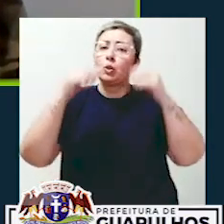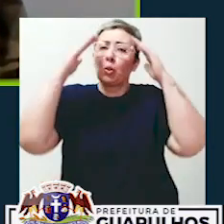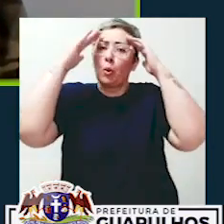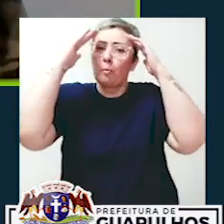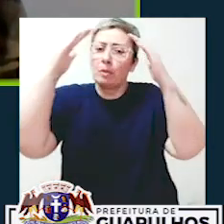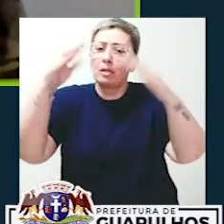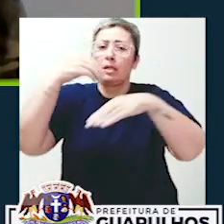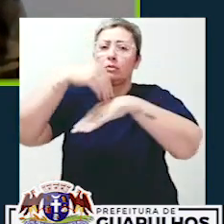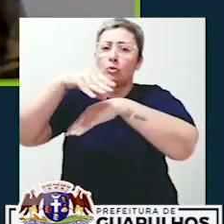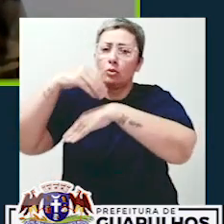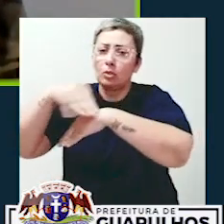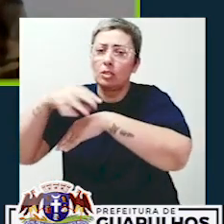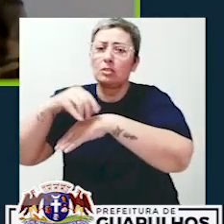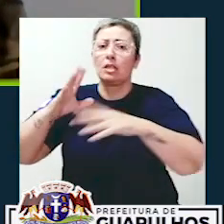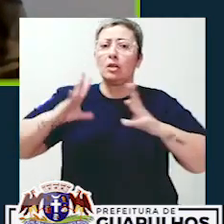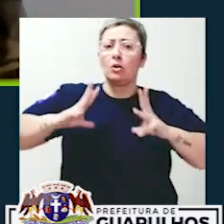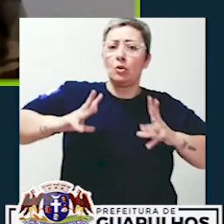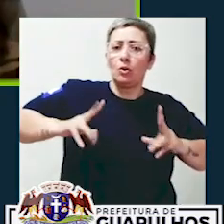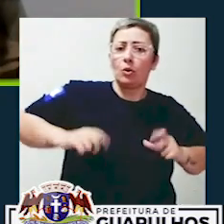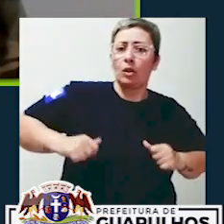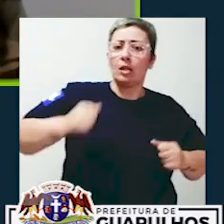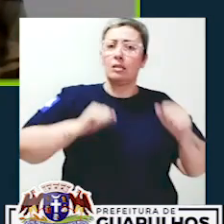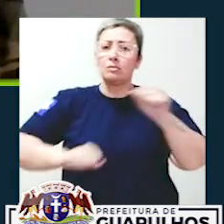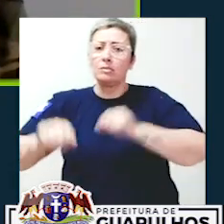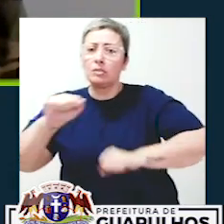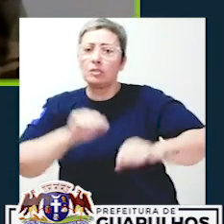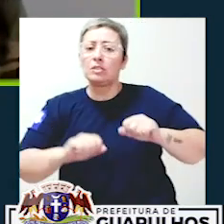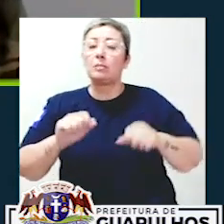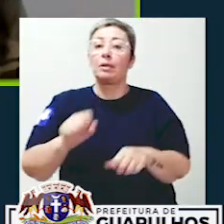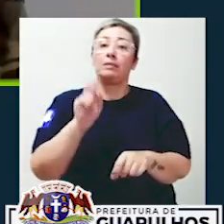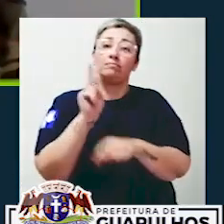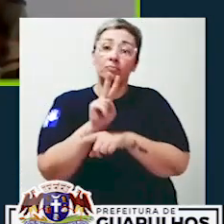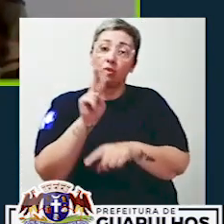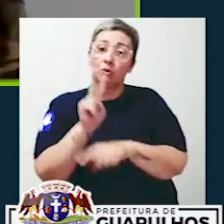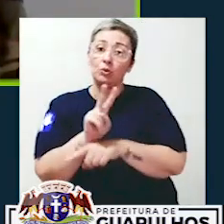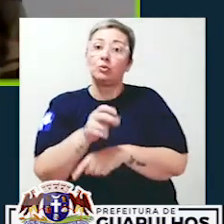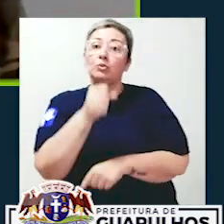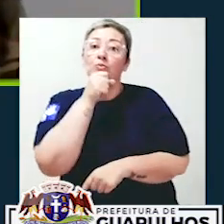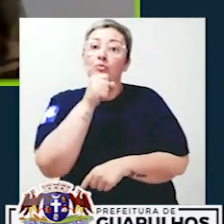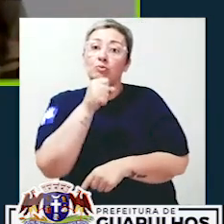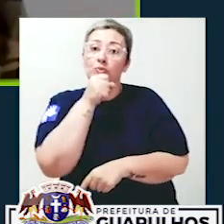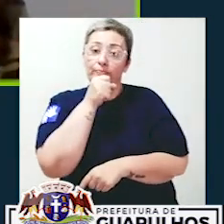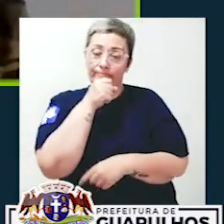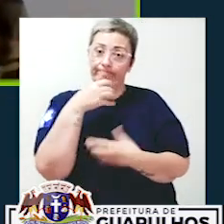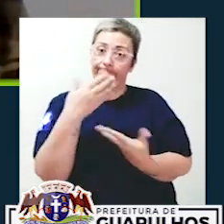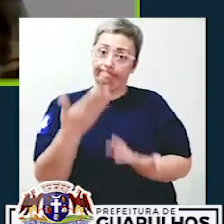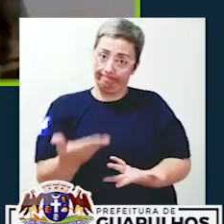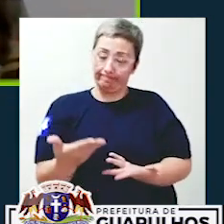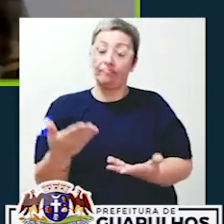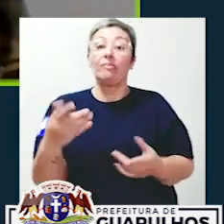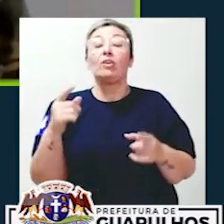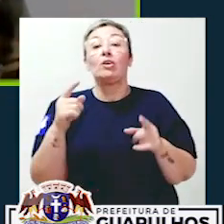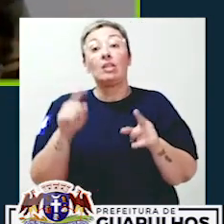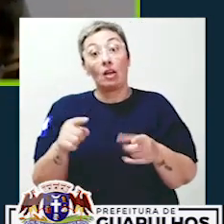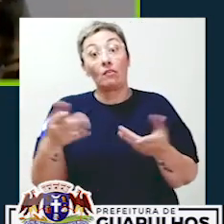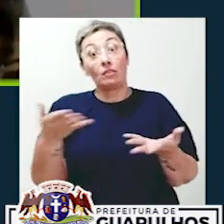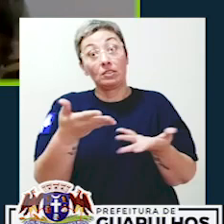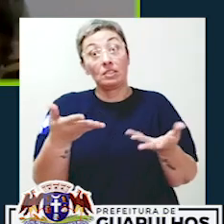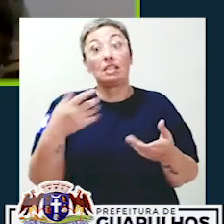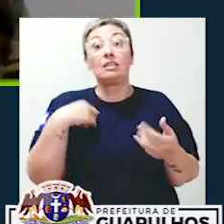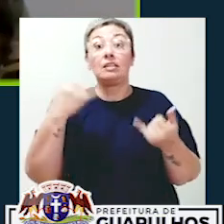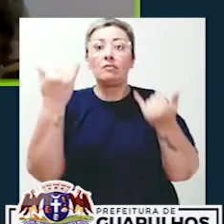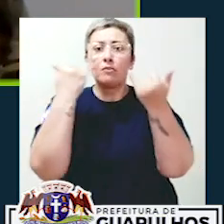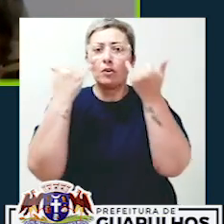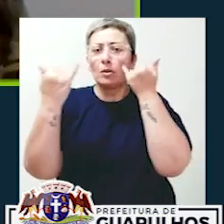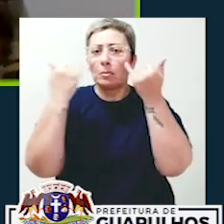Cumpra todas as orientações de higiene e cuide dos idosos. É isso aí, minha gente. E pra